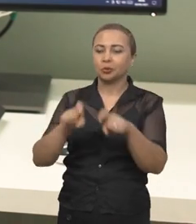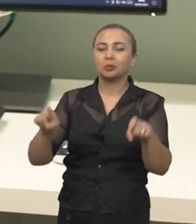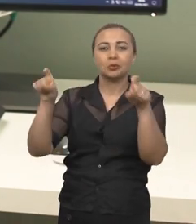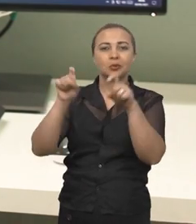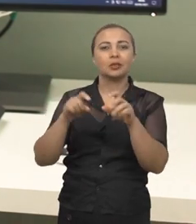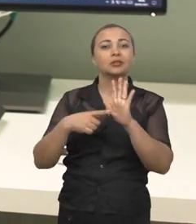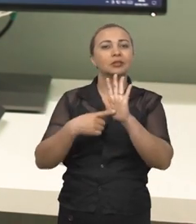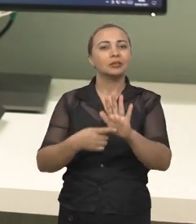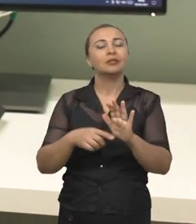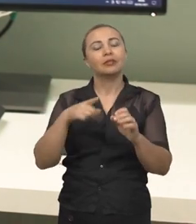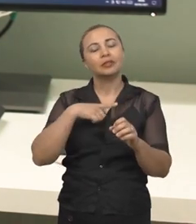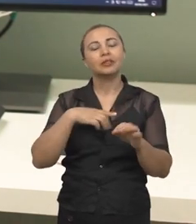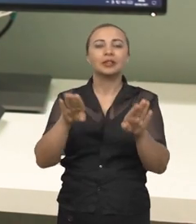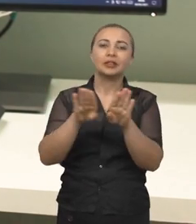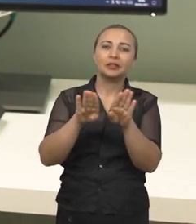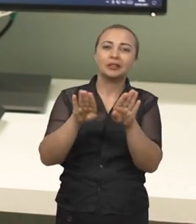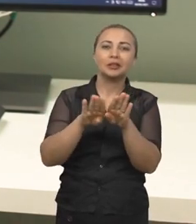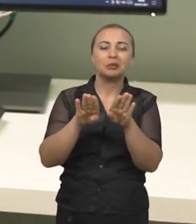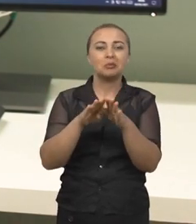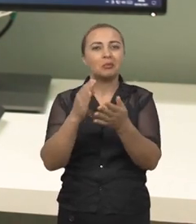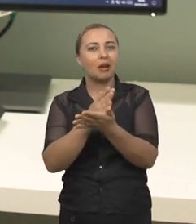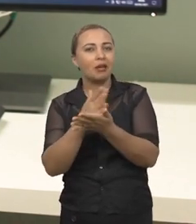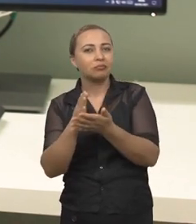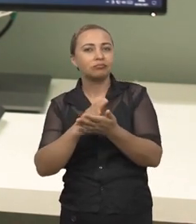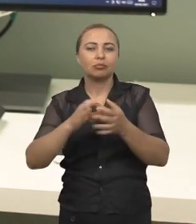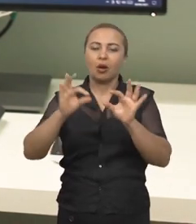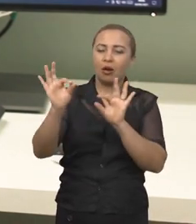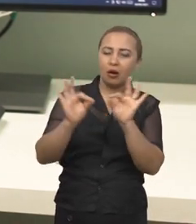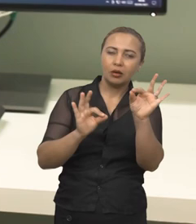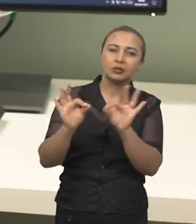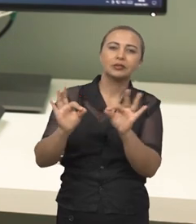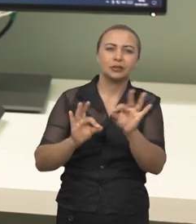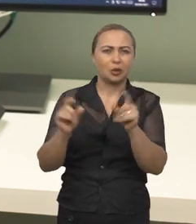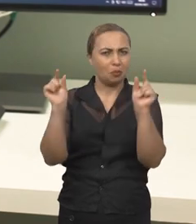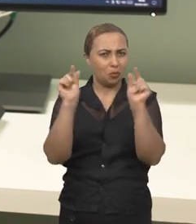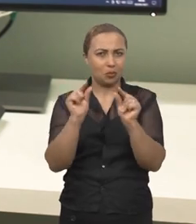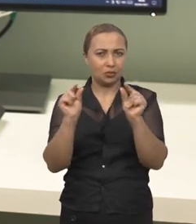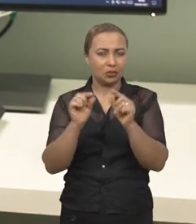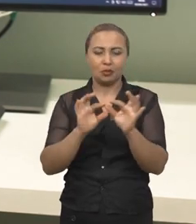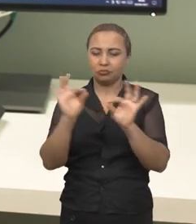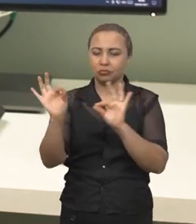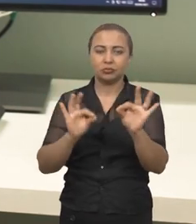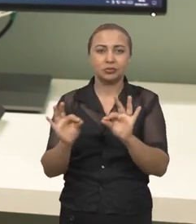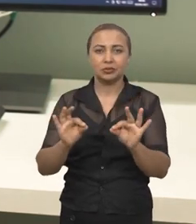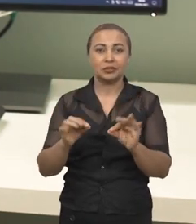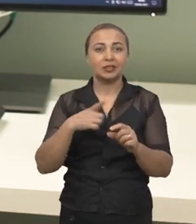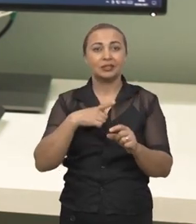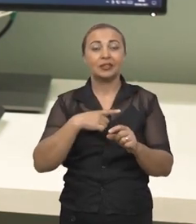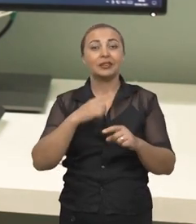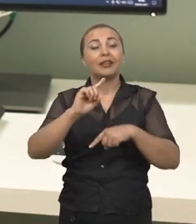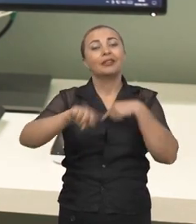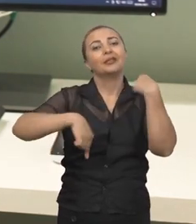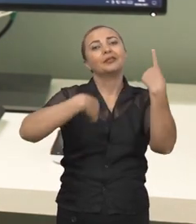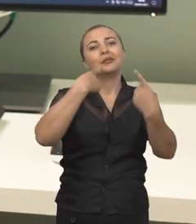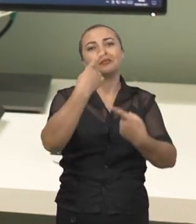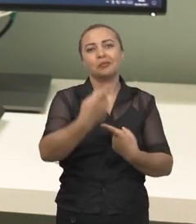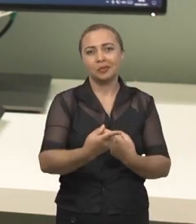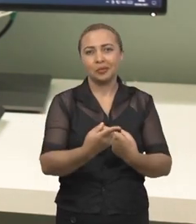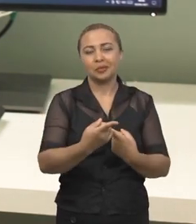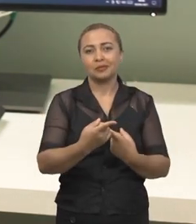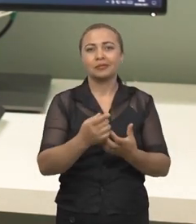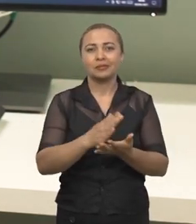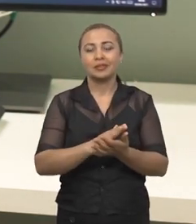em si vai passar também por alguns ajustes esses ajustes serão definidos após o